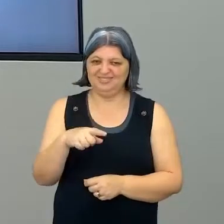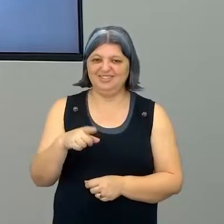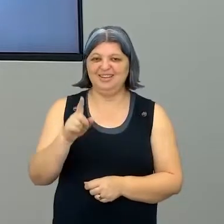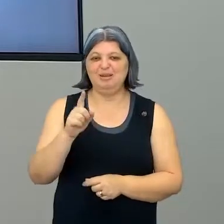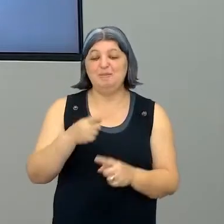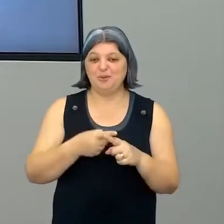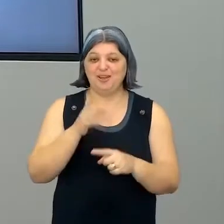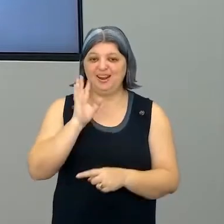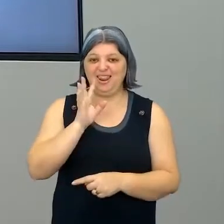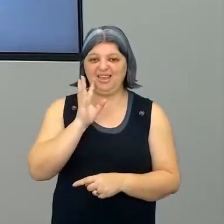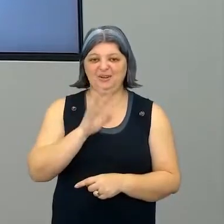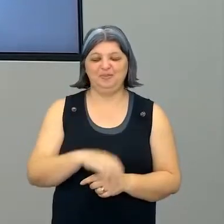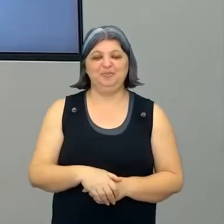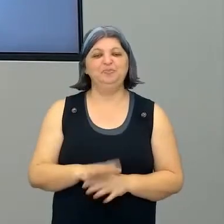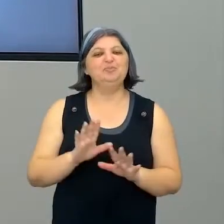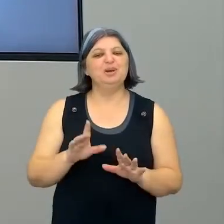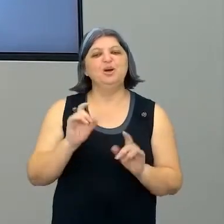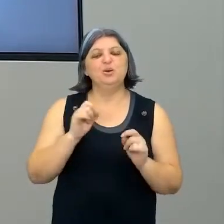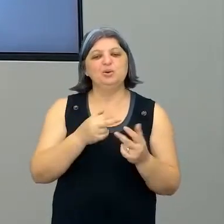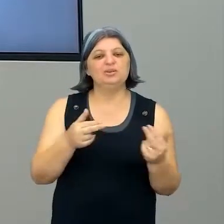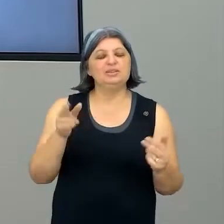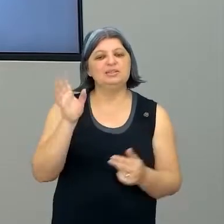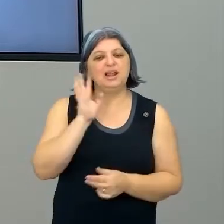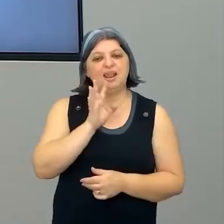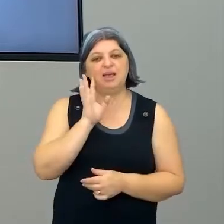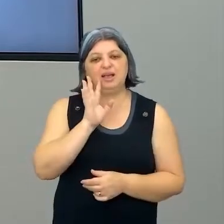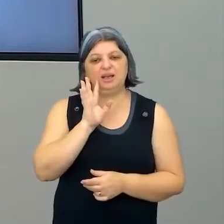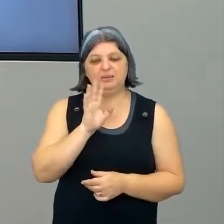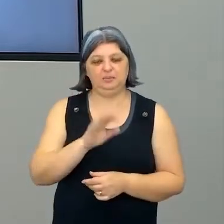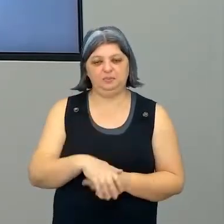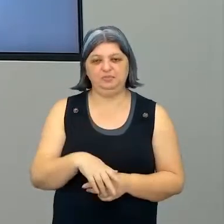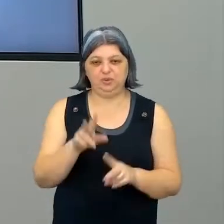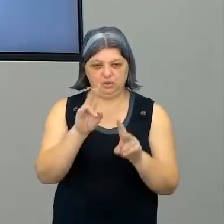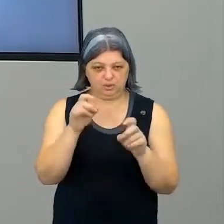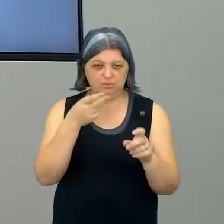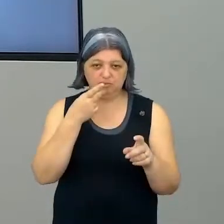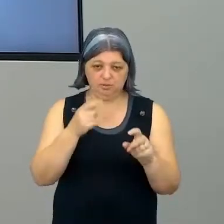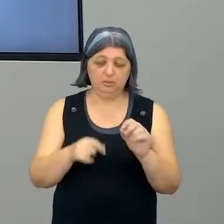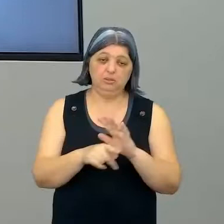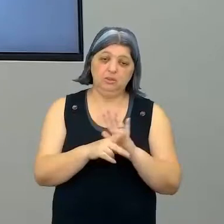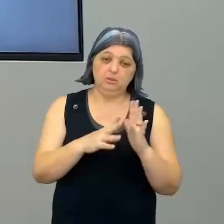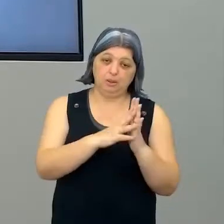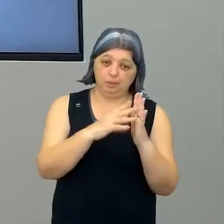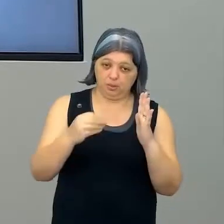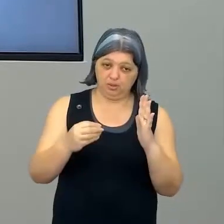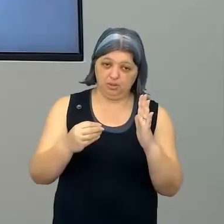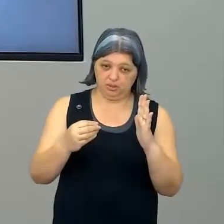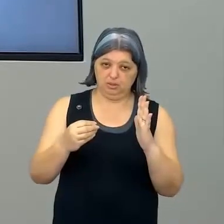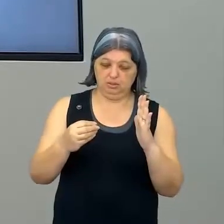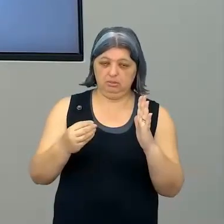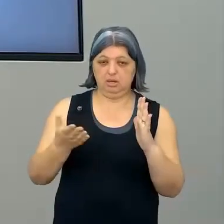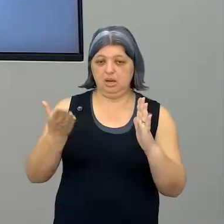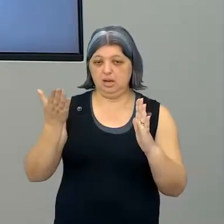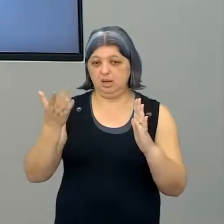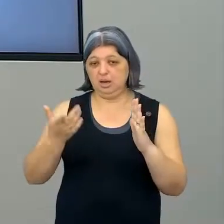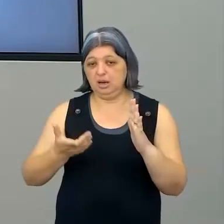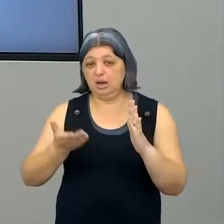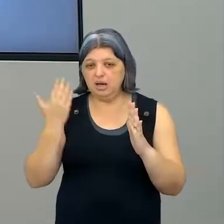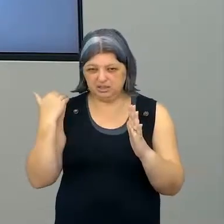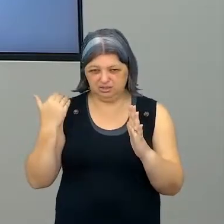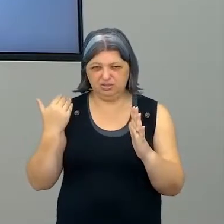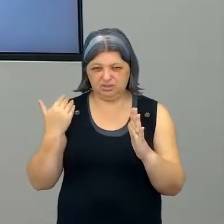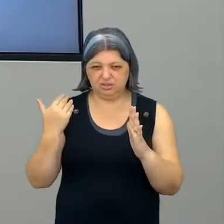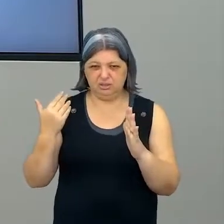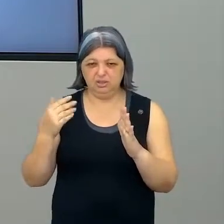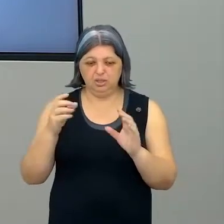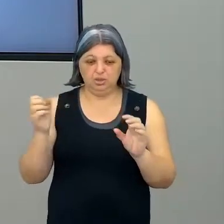Mas, qual é uma coisa super legal que a gente falou, né? Antes, eu acho, que no modelo que a gente tinha, antes do novo ensino médio, a gente